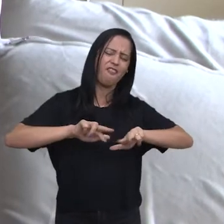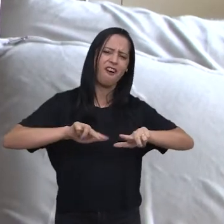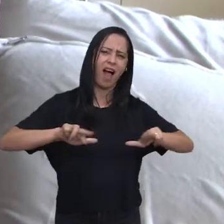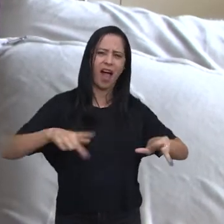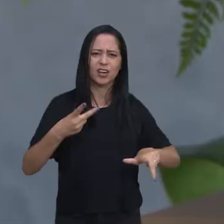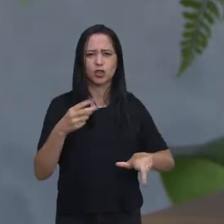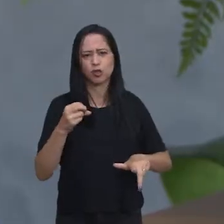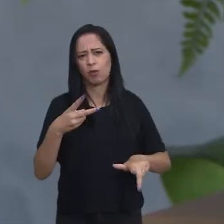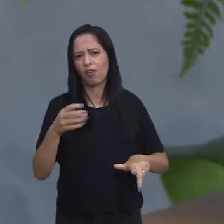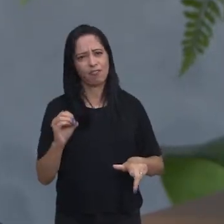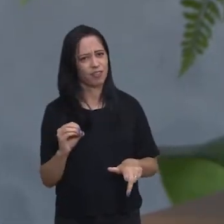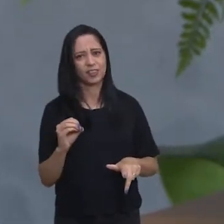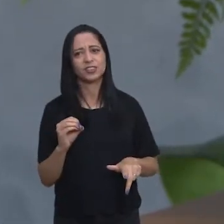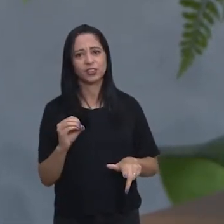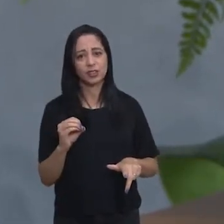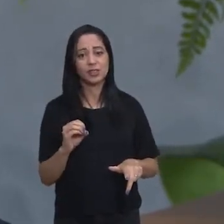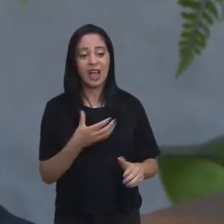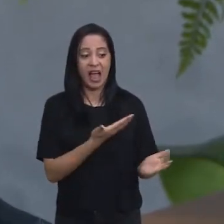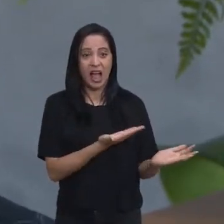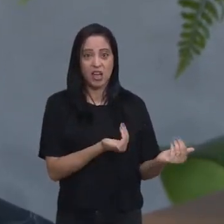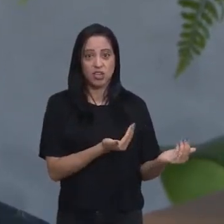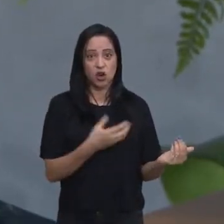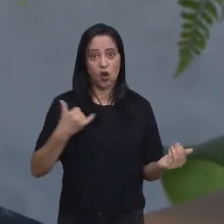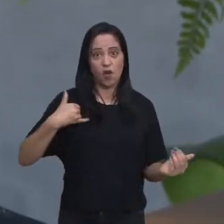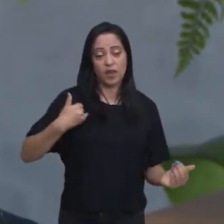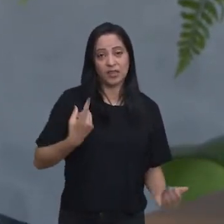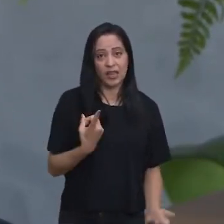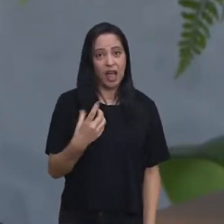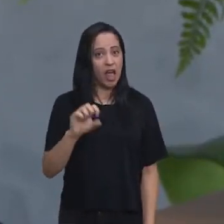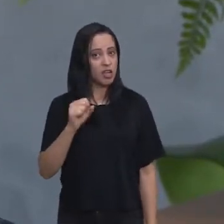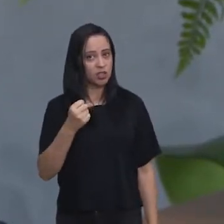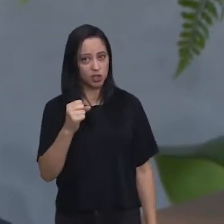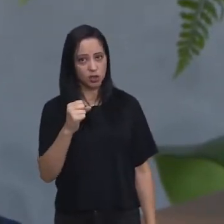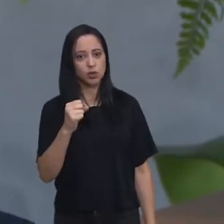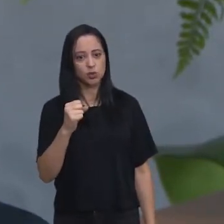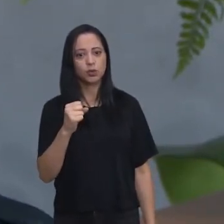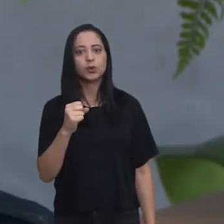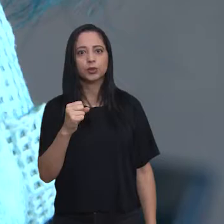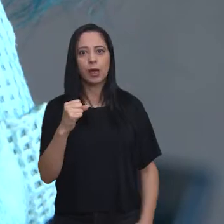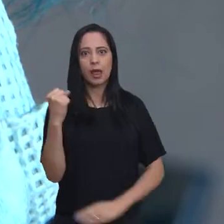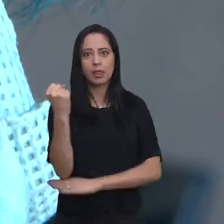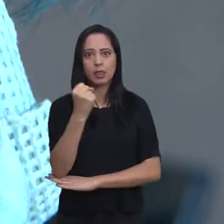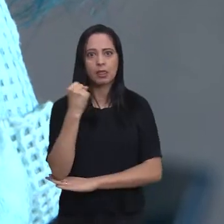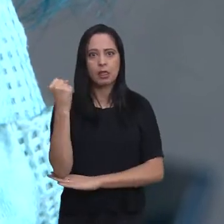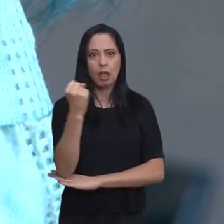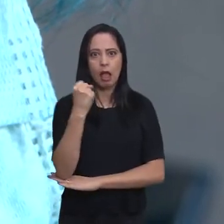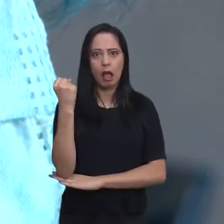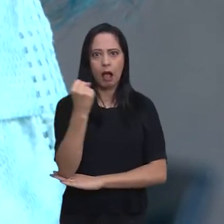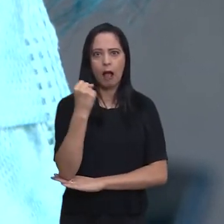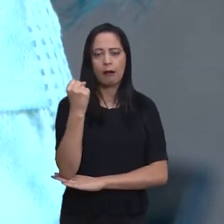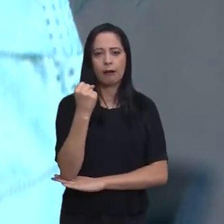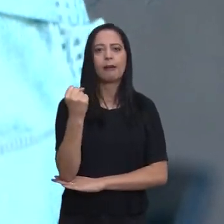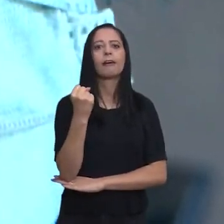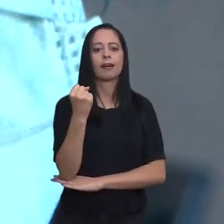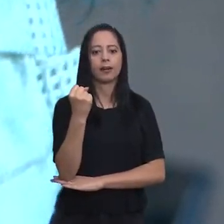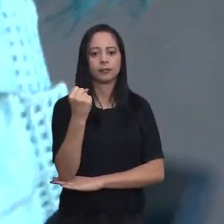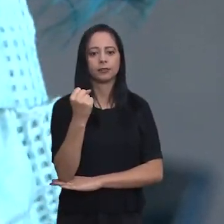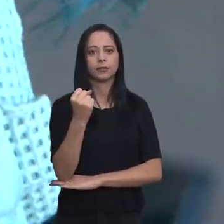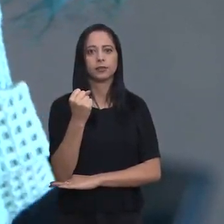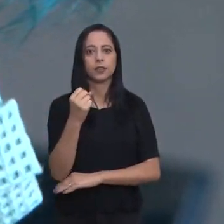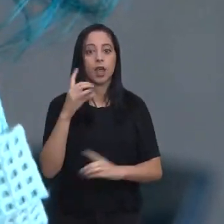2020. A jovem de 18 anos estava com um grau severo de anemia, até que veio o diagnóstico,